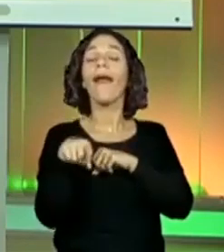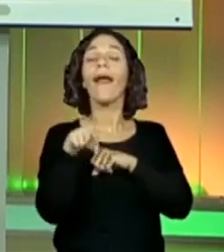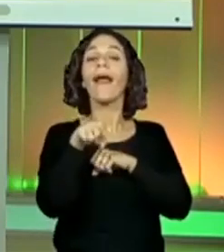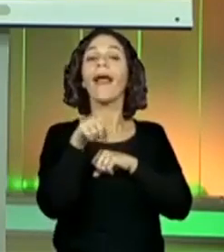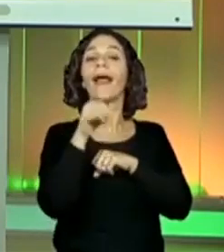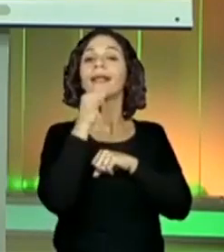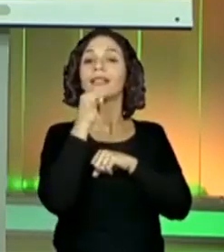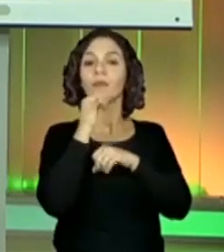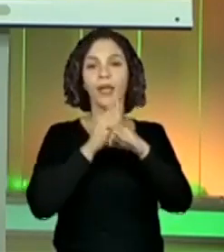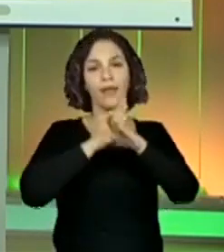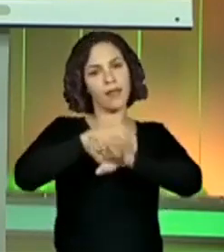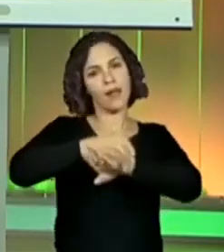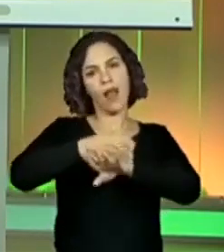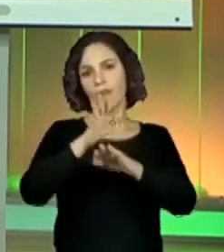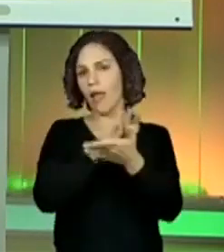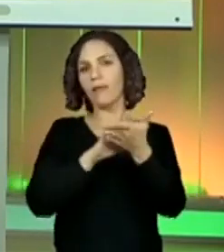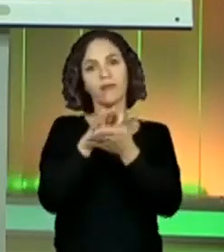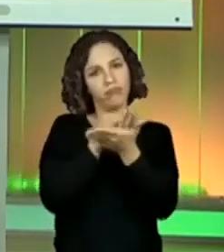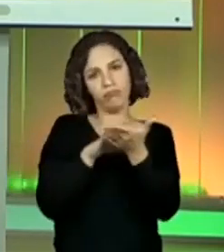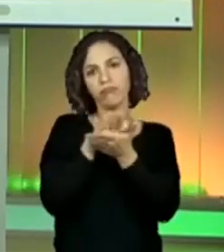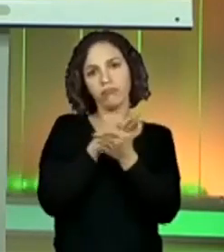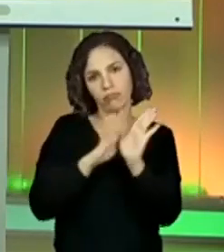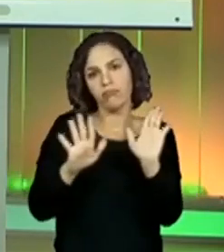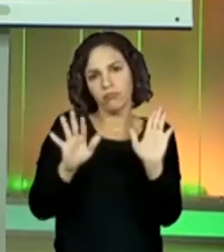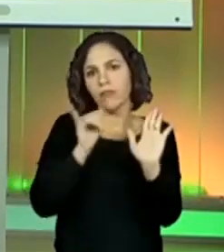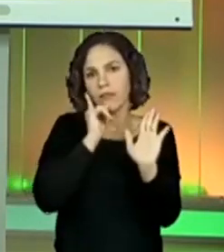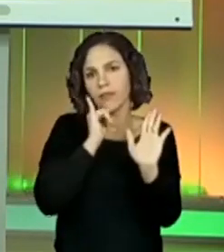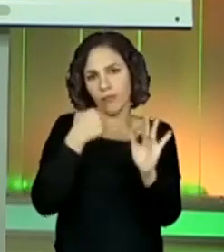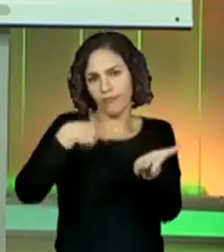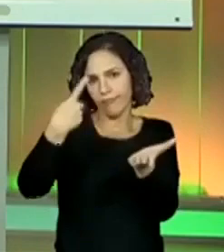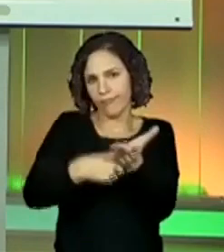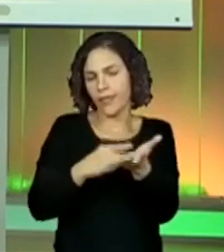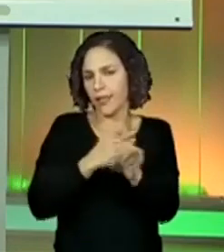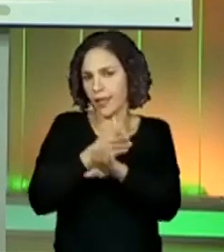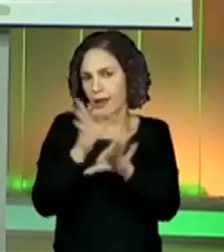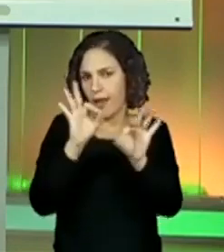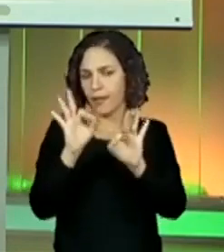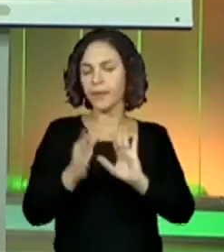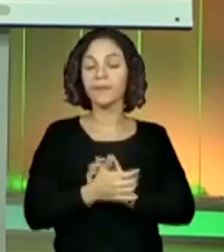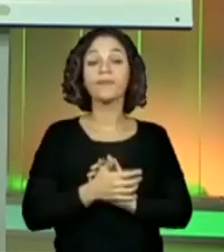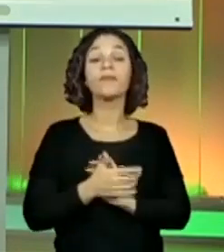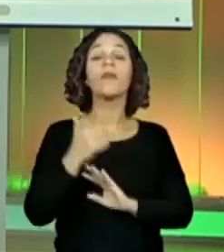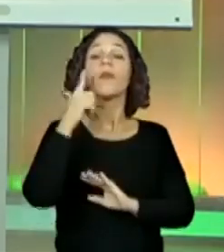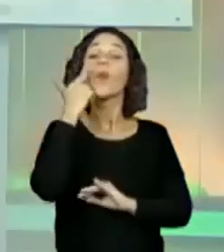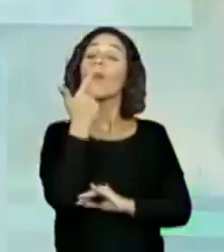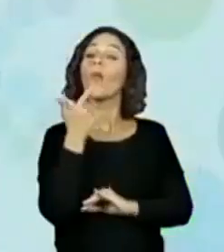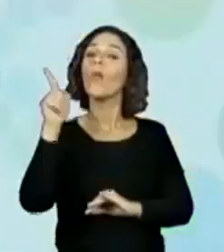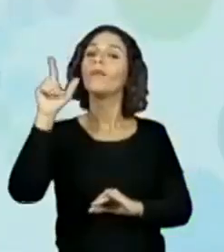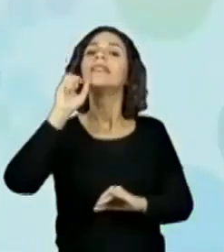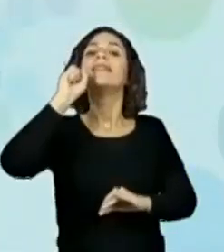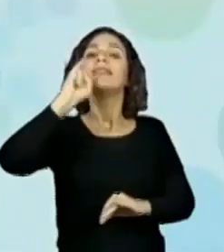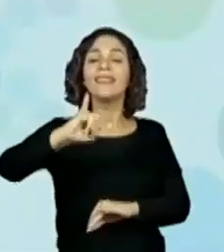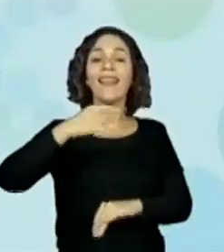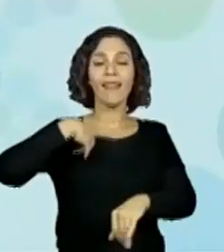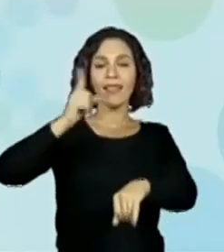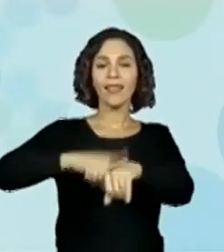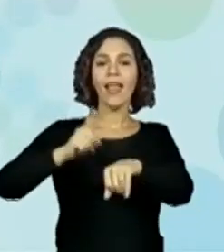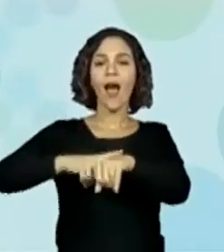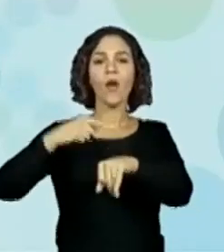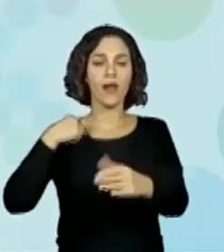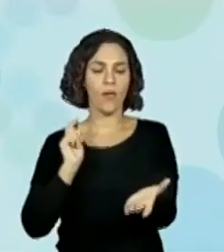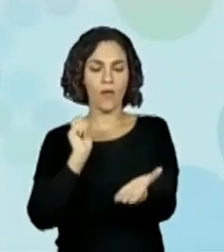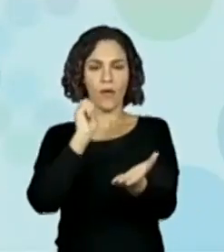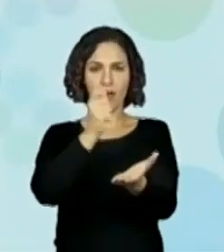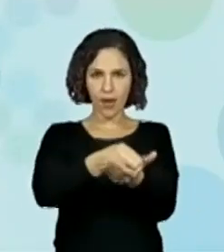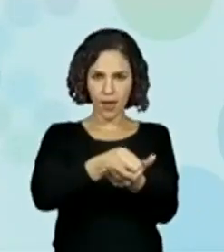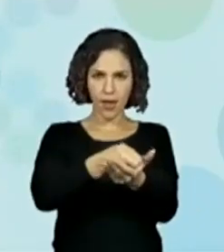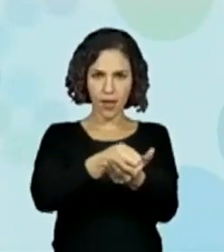sem entrada, né. Vamos dar uma olhadinha nisso aqui agora. E se tivesse entrada? Como é que ia ficar esse